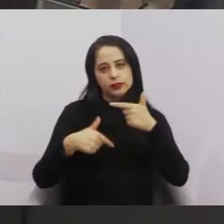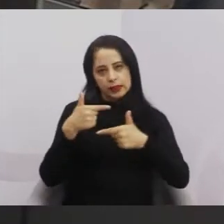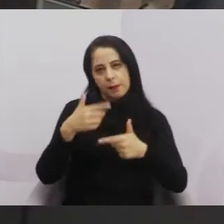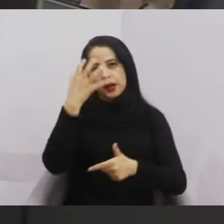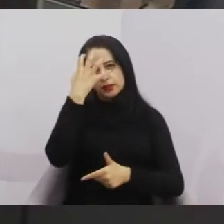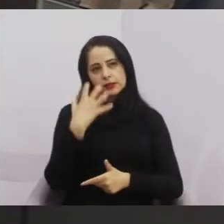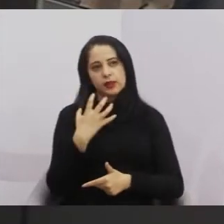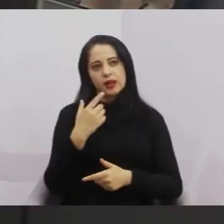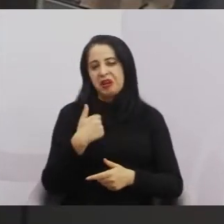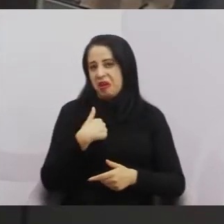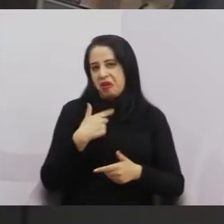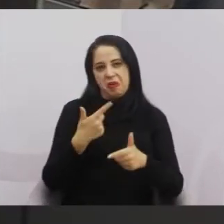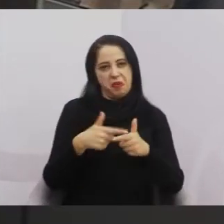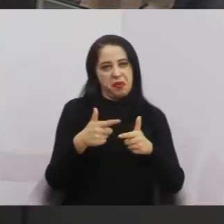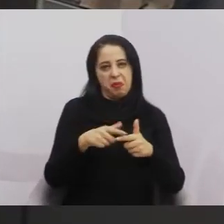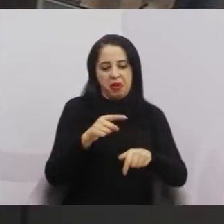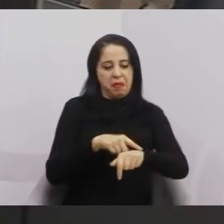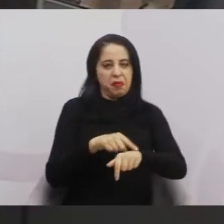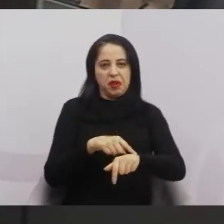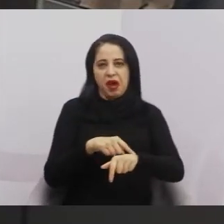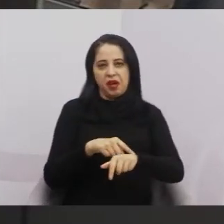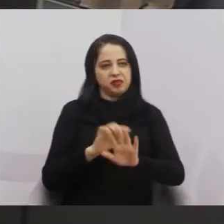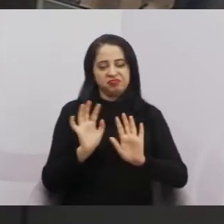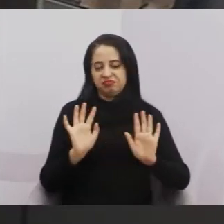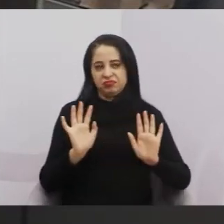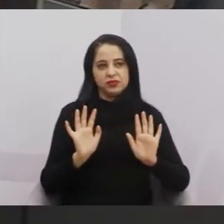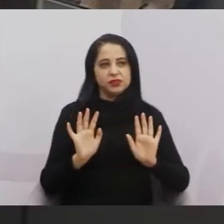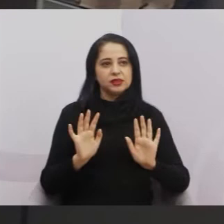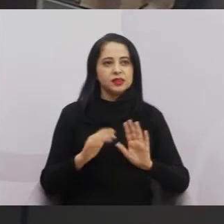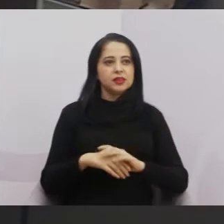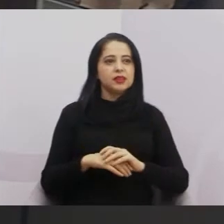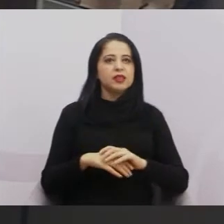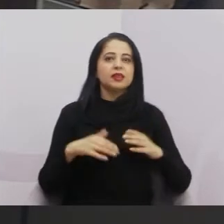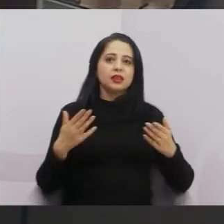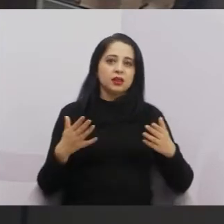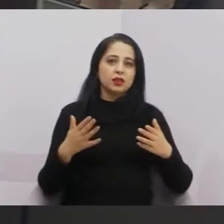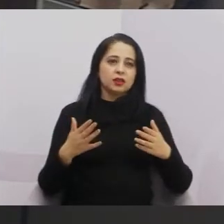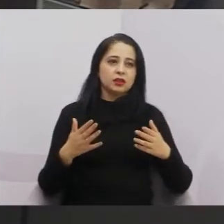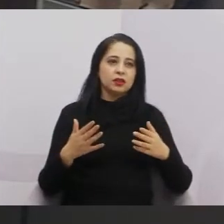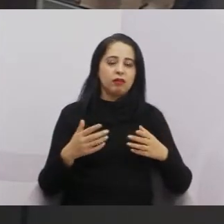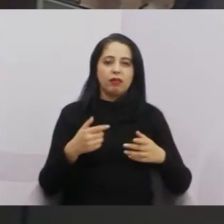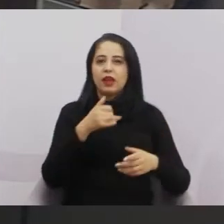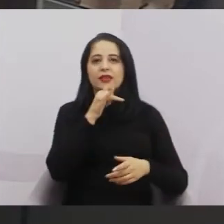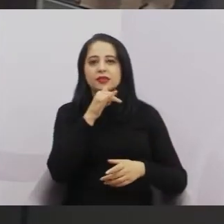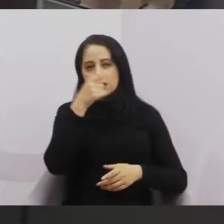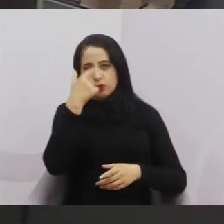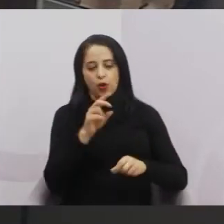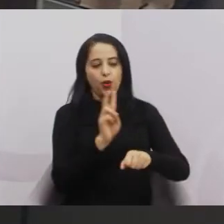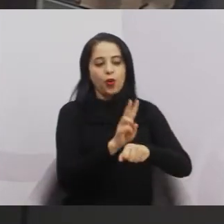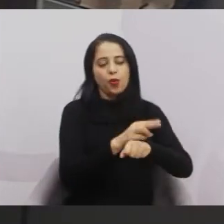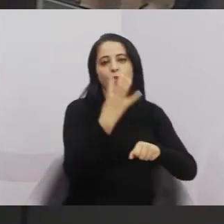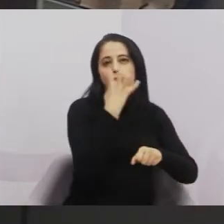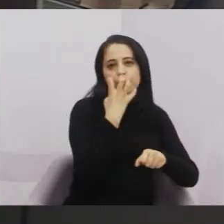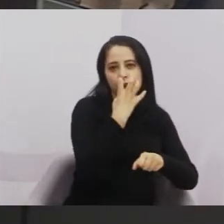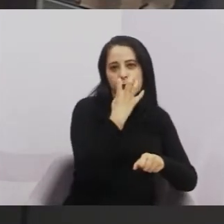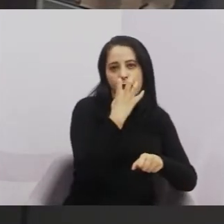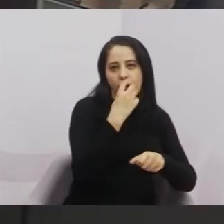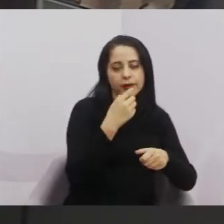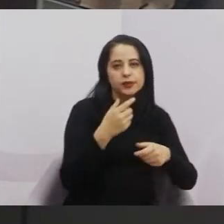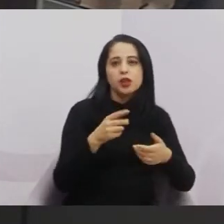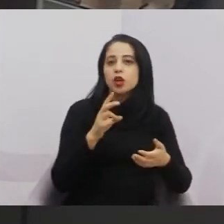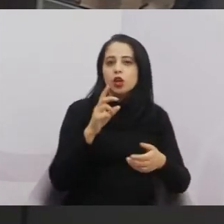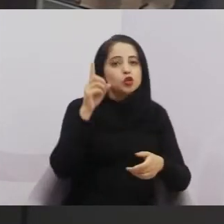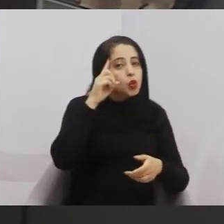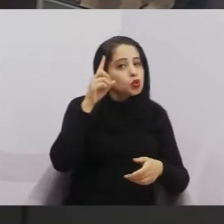mas também não tem problema de horário. Aliás, se é para falar em horário, quem é protetor de animais não tem horário para nada. A gente não tem final de semana, a gente sai